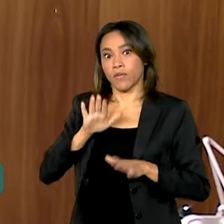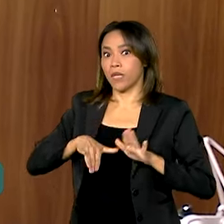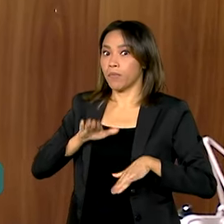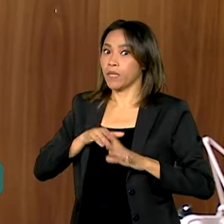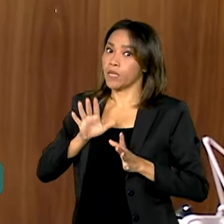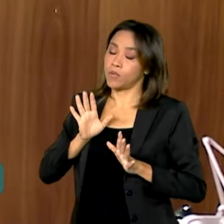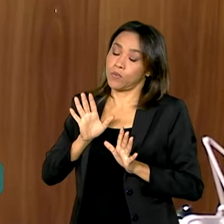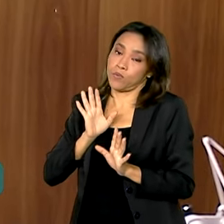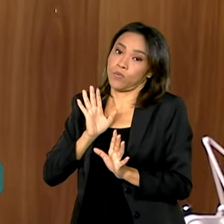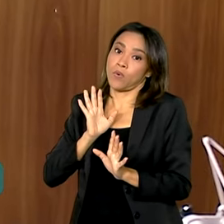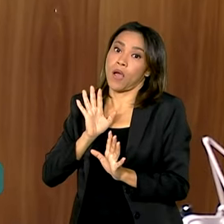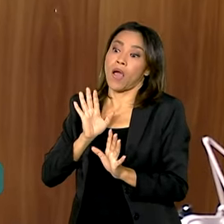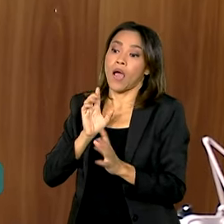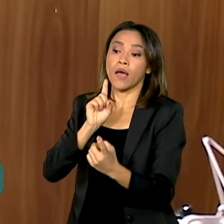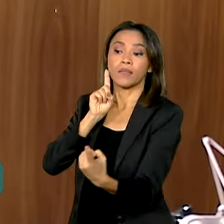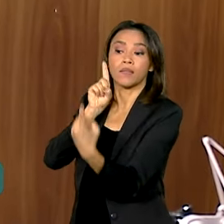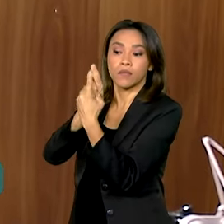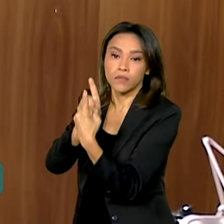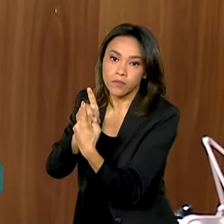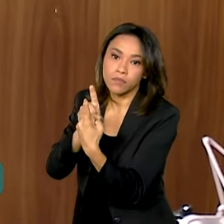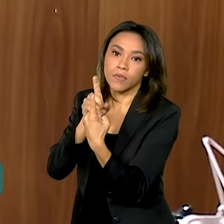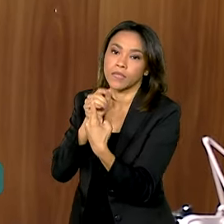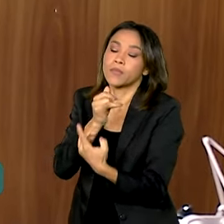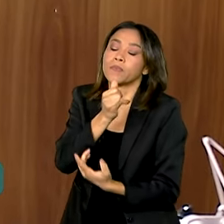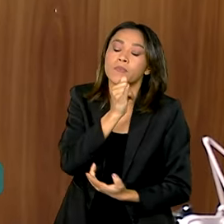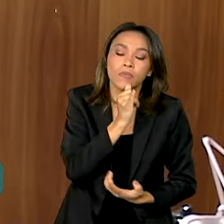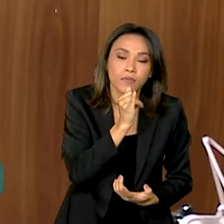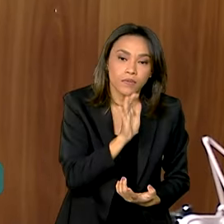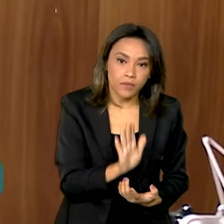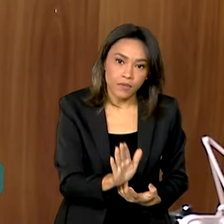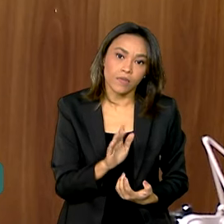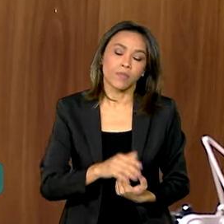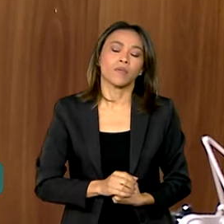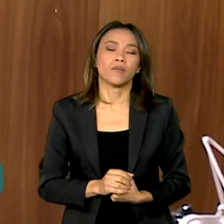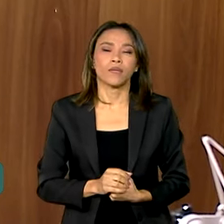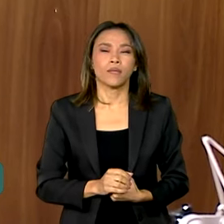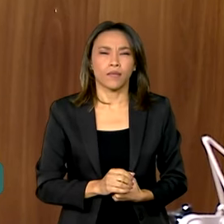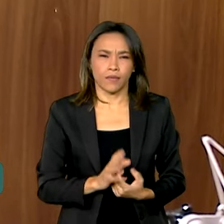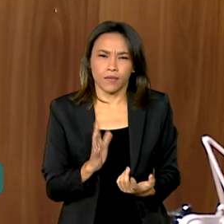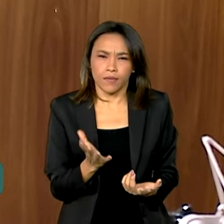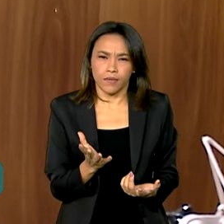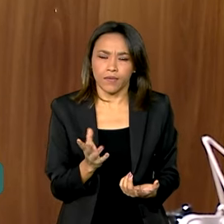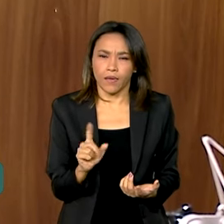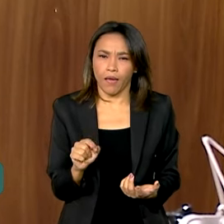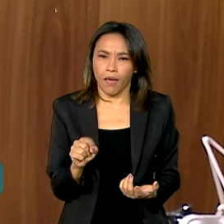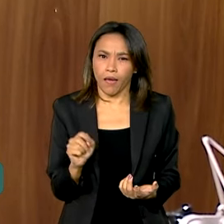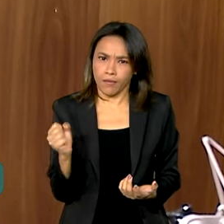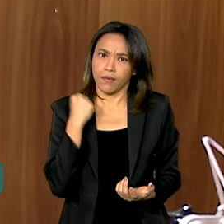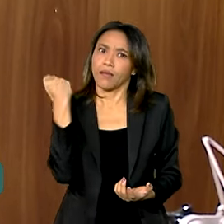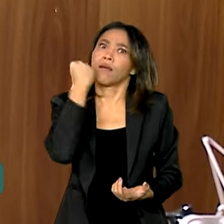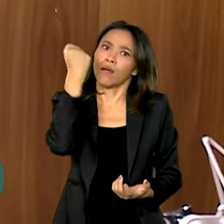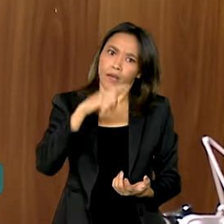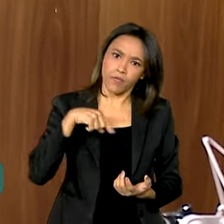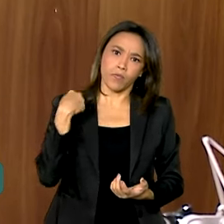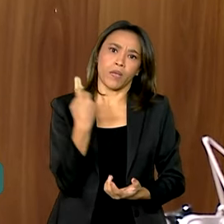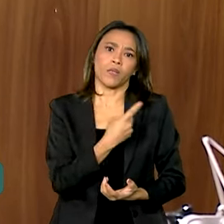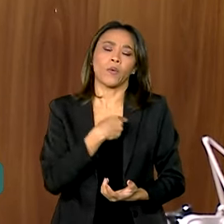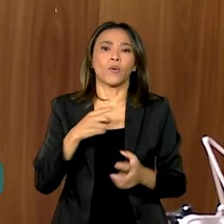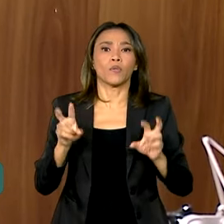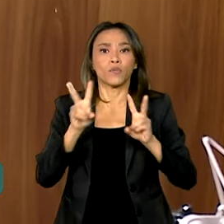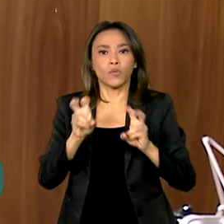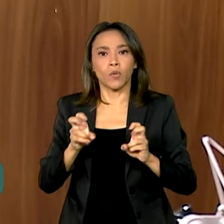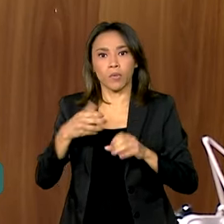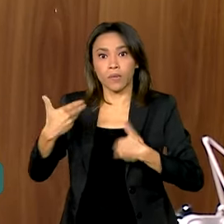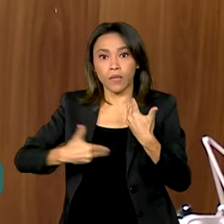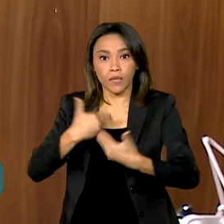atendimento, no caso, vou dar um exemplo que é algo que é muito grave para nós, que é o tratamento